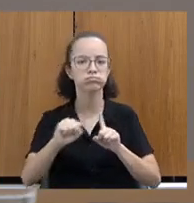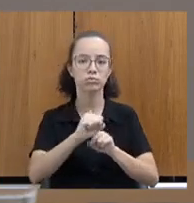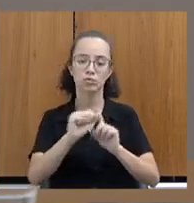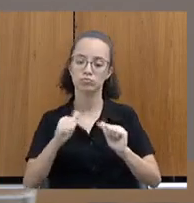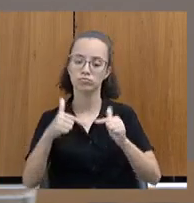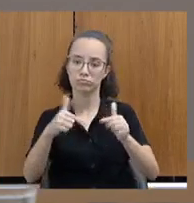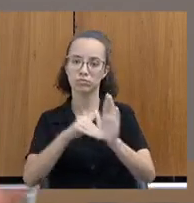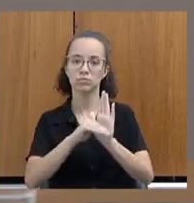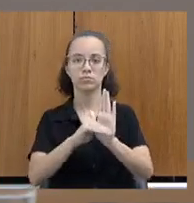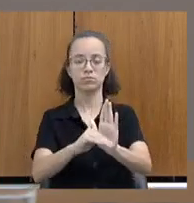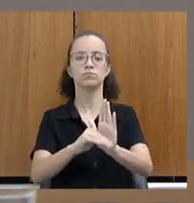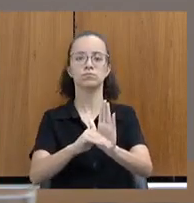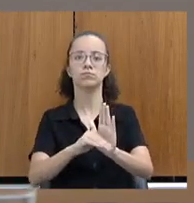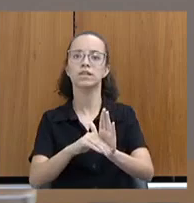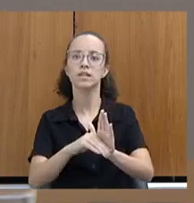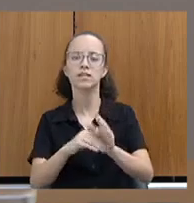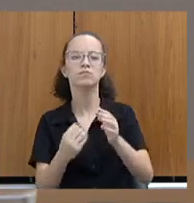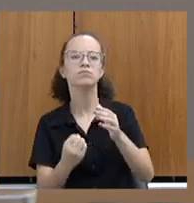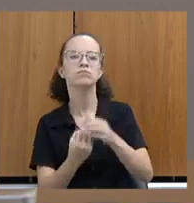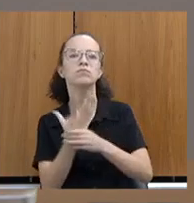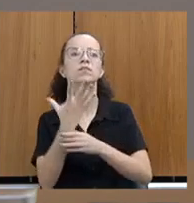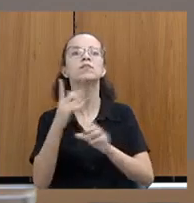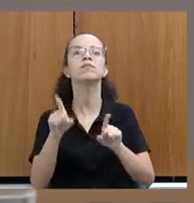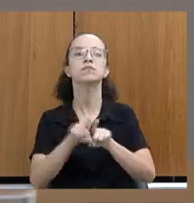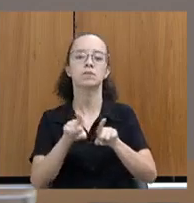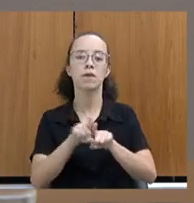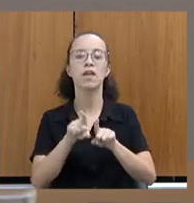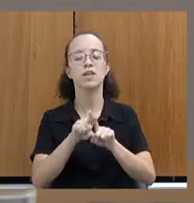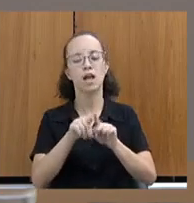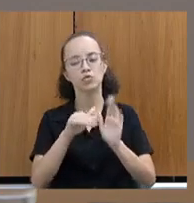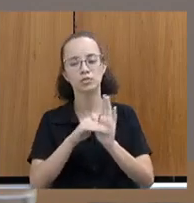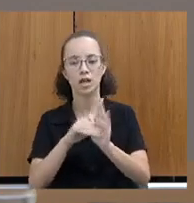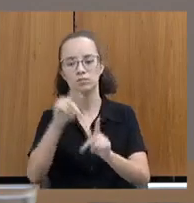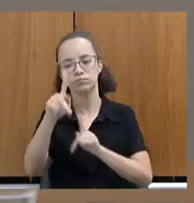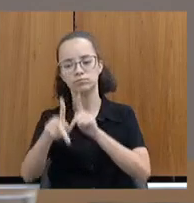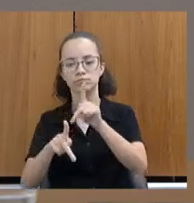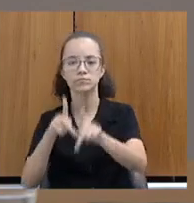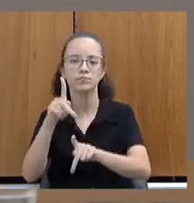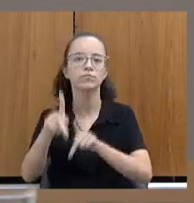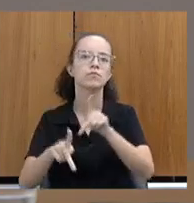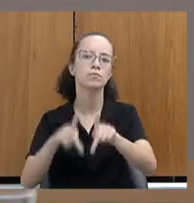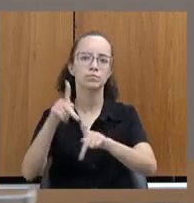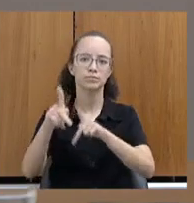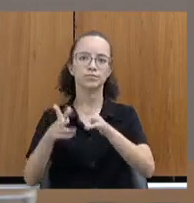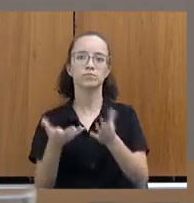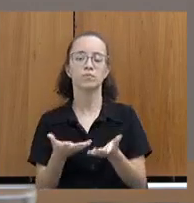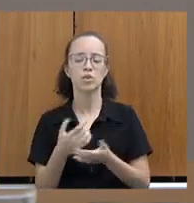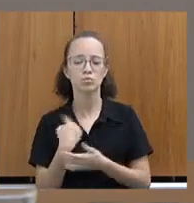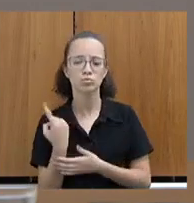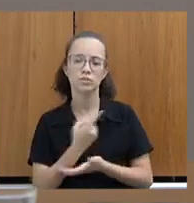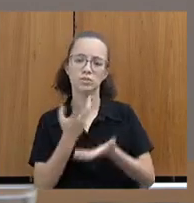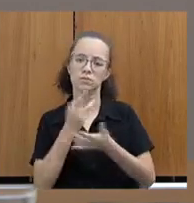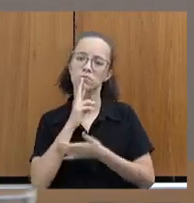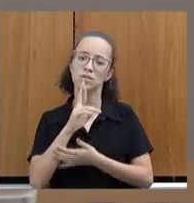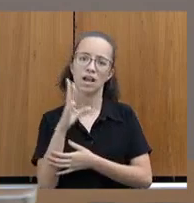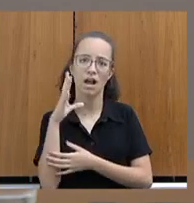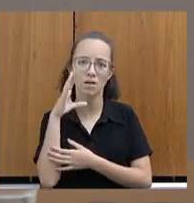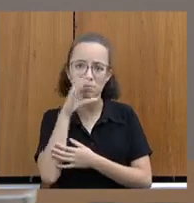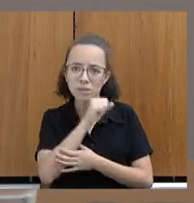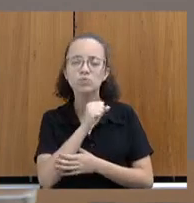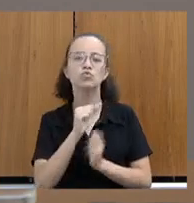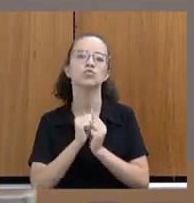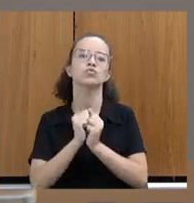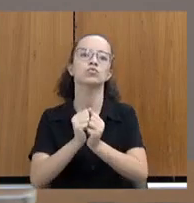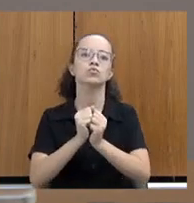serviço. Em andamento, a criação do Centro de Apoio à Mulher e Vítimas de Violência. Então, são medidas que a gente quer dar resposta rápida, construído